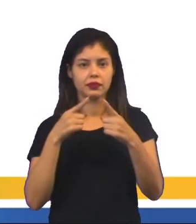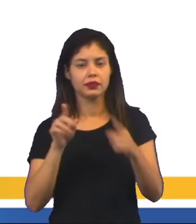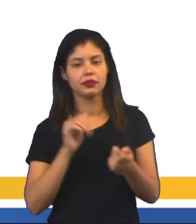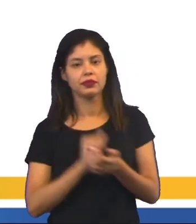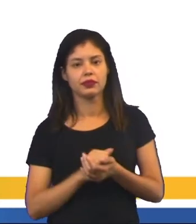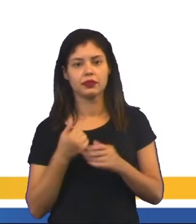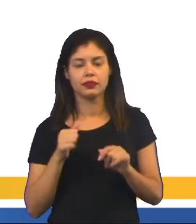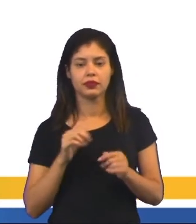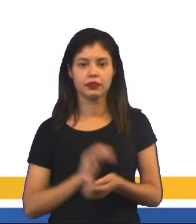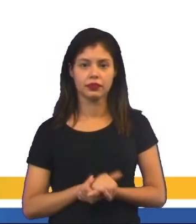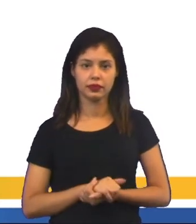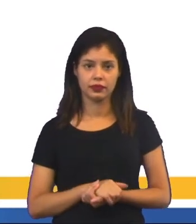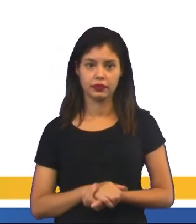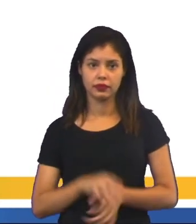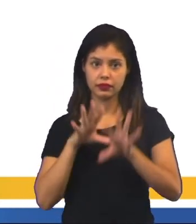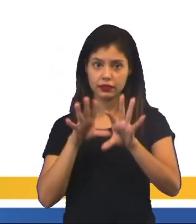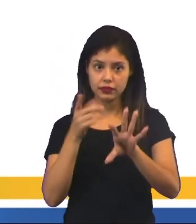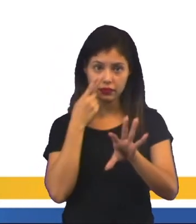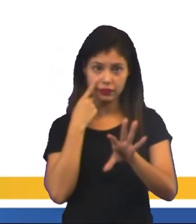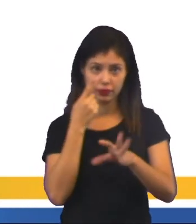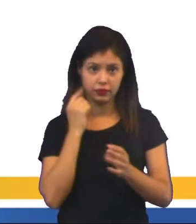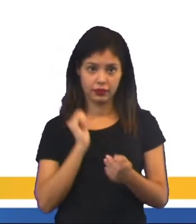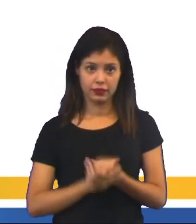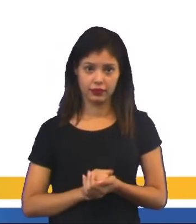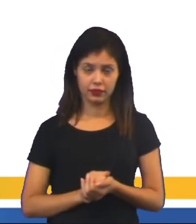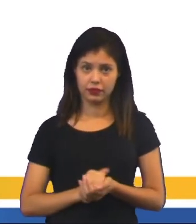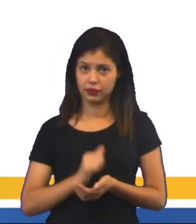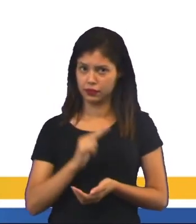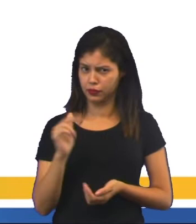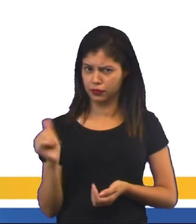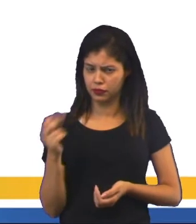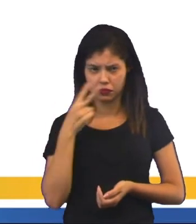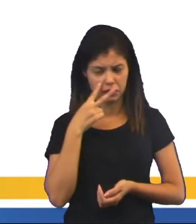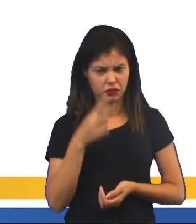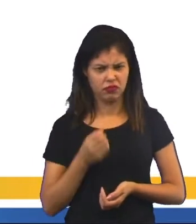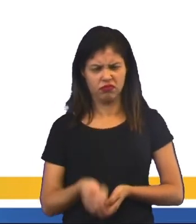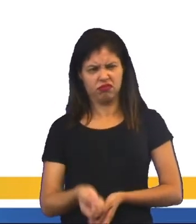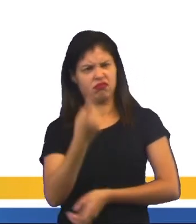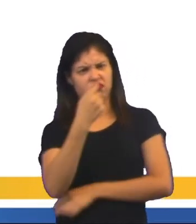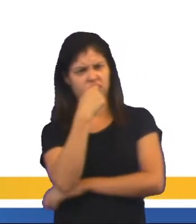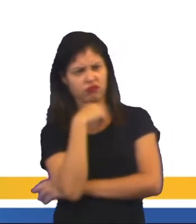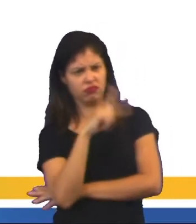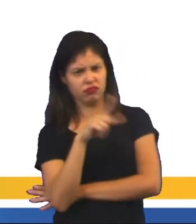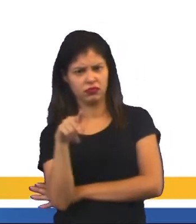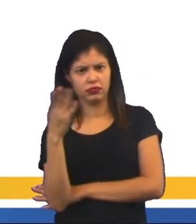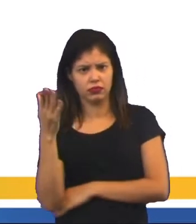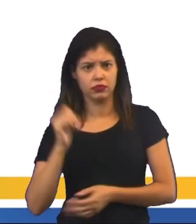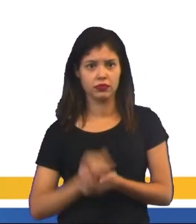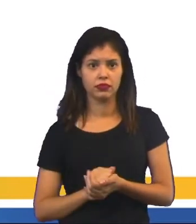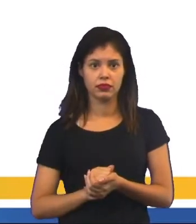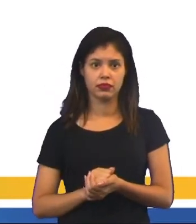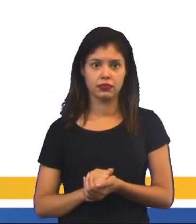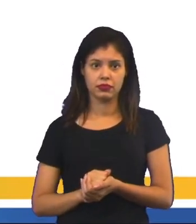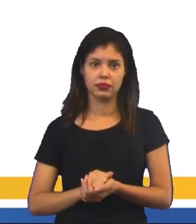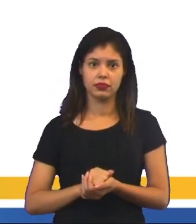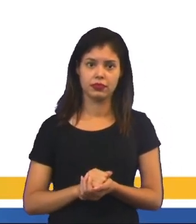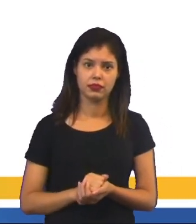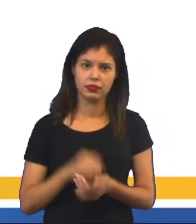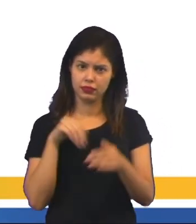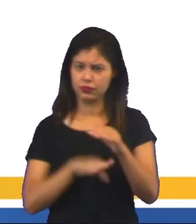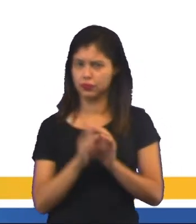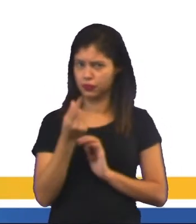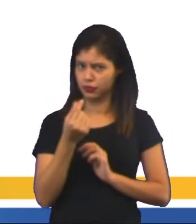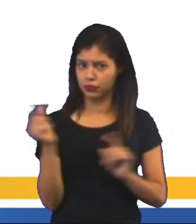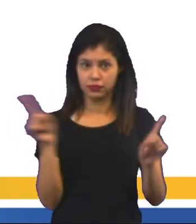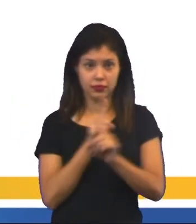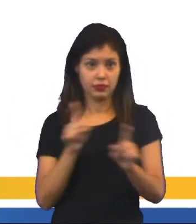você precisa para isso. E aí, olha só, essa daí você talvez, do outro lado da tela, diz, o é isso, professor? Isso é um cofre de guardar dinheiro,